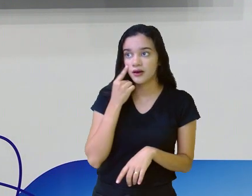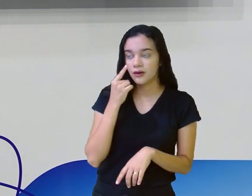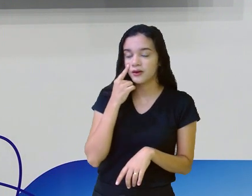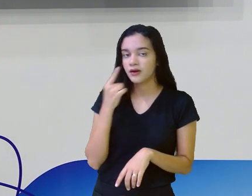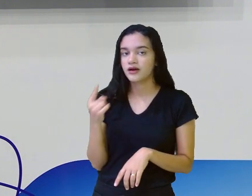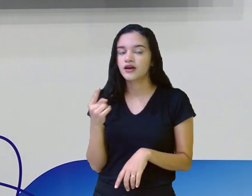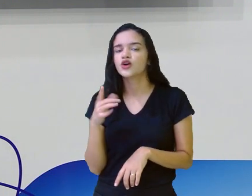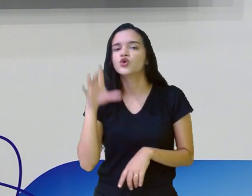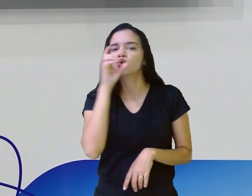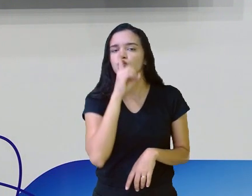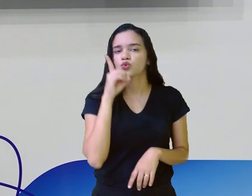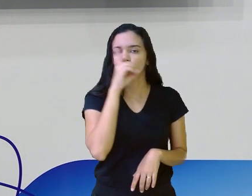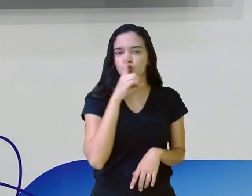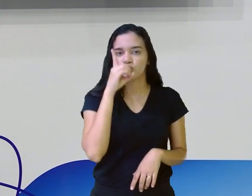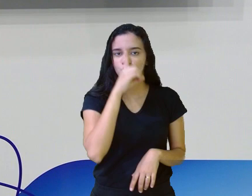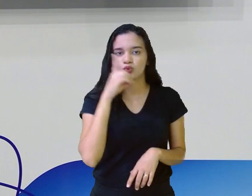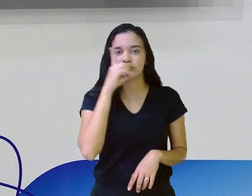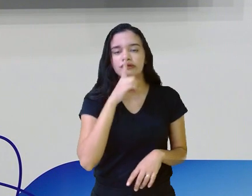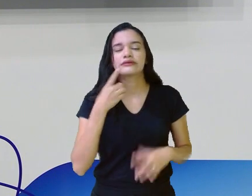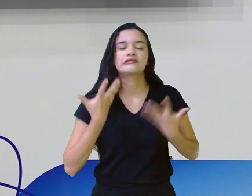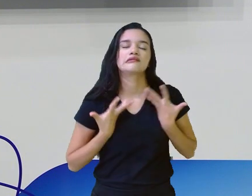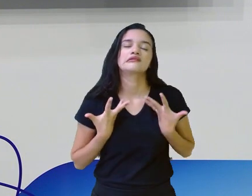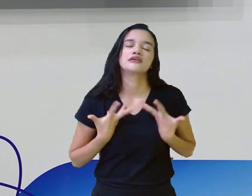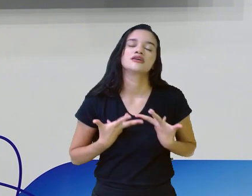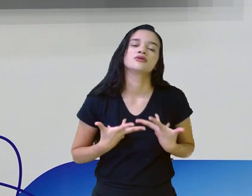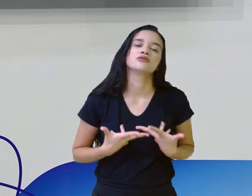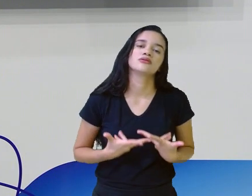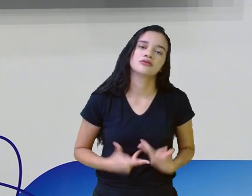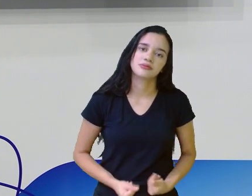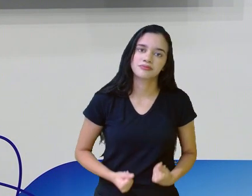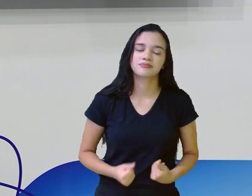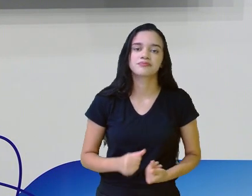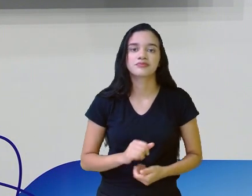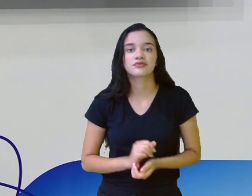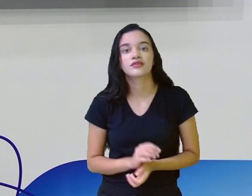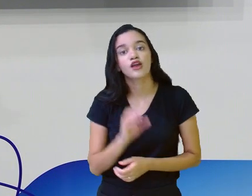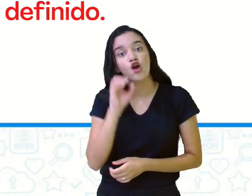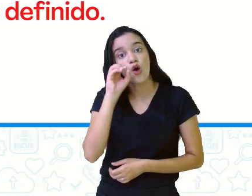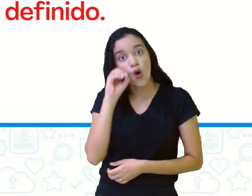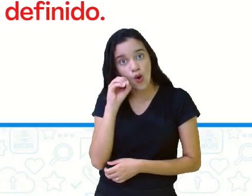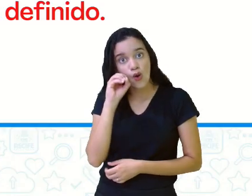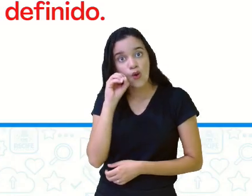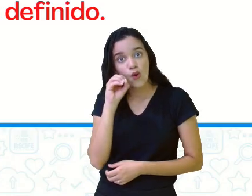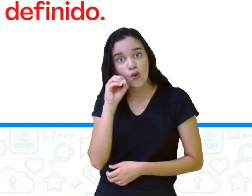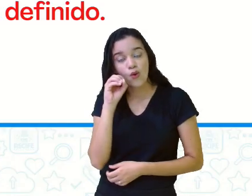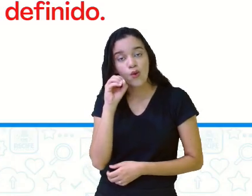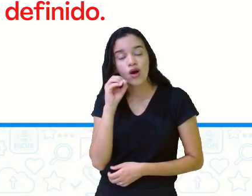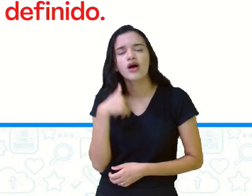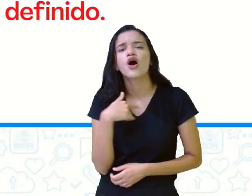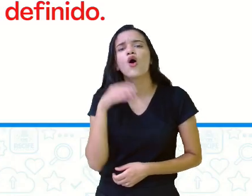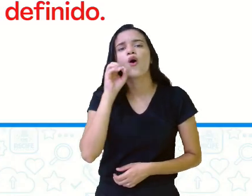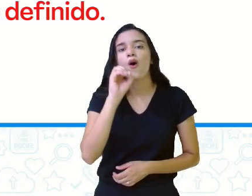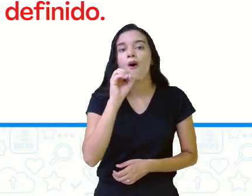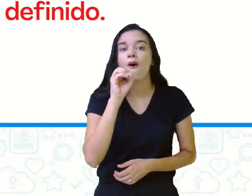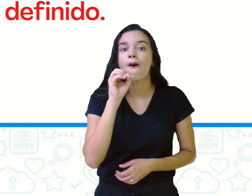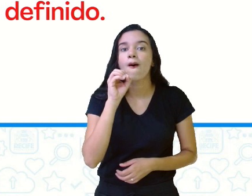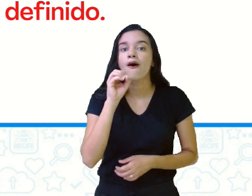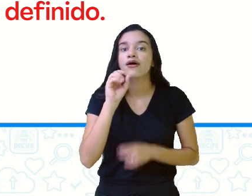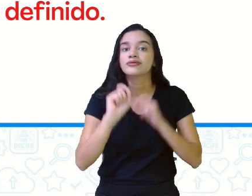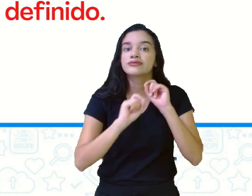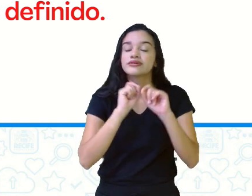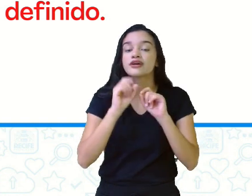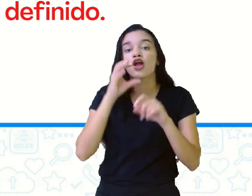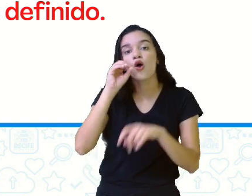O domingo foi bastante cansativo. O, o que eu estou falando, identificando que foi